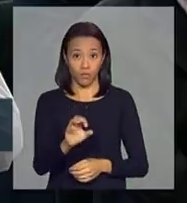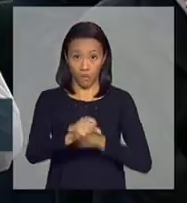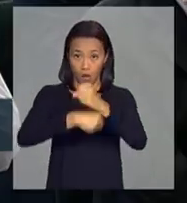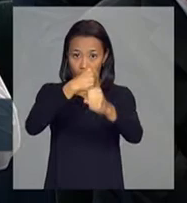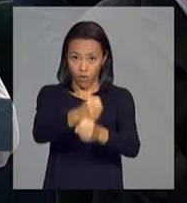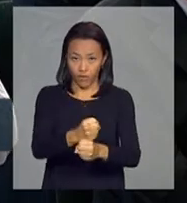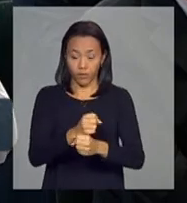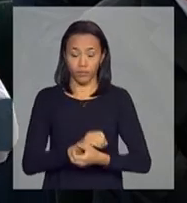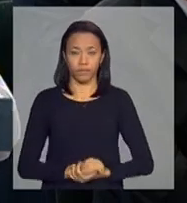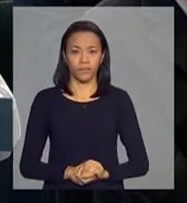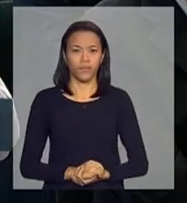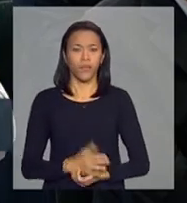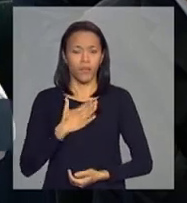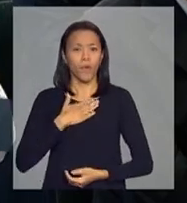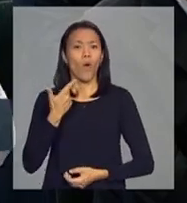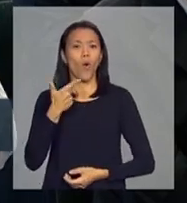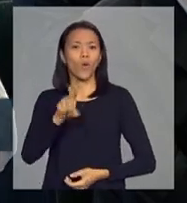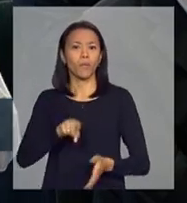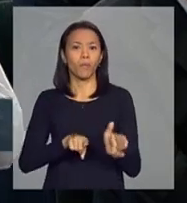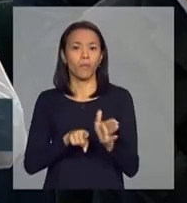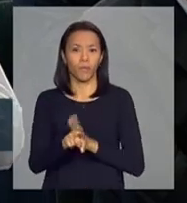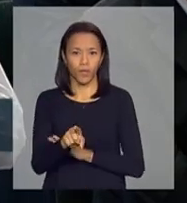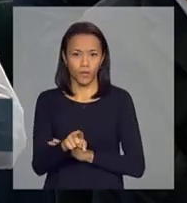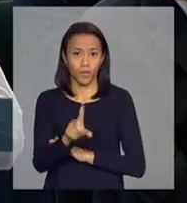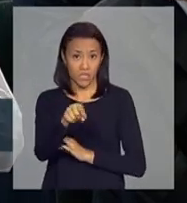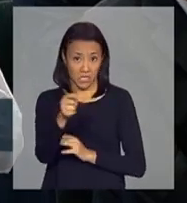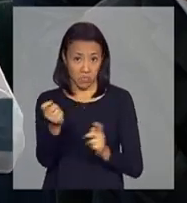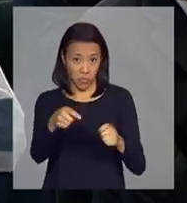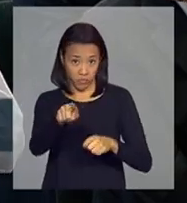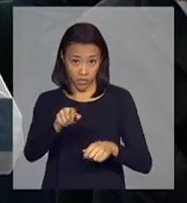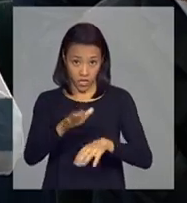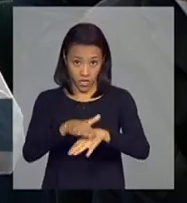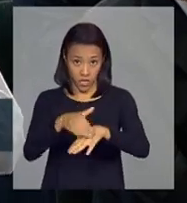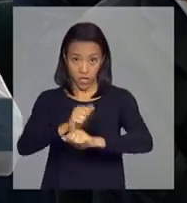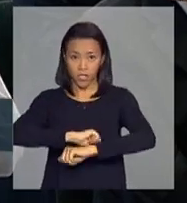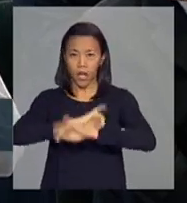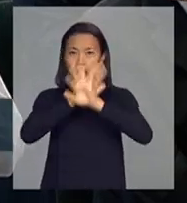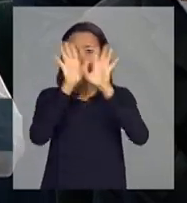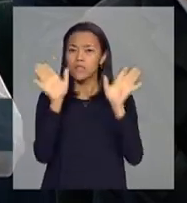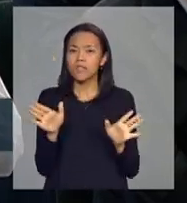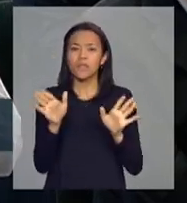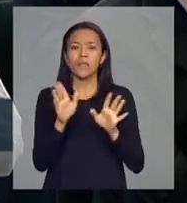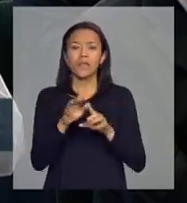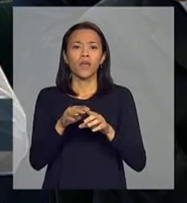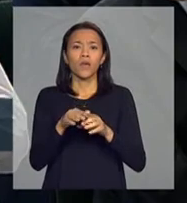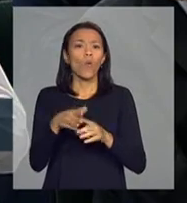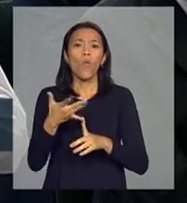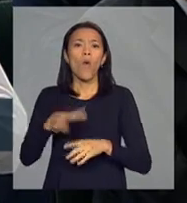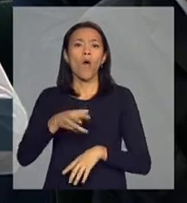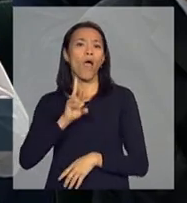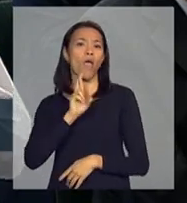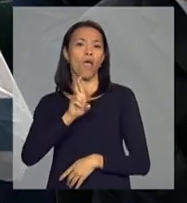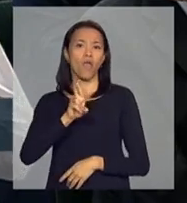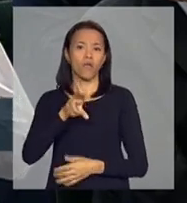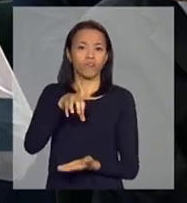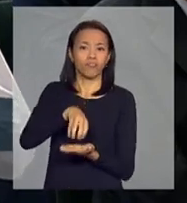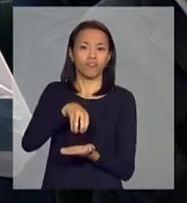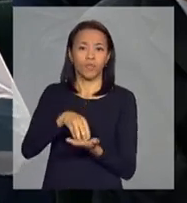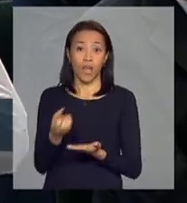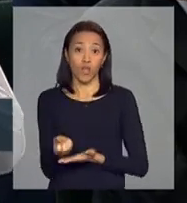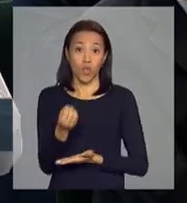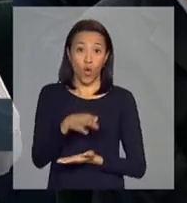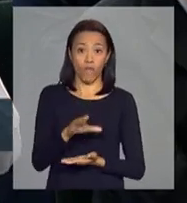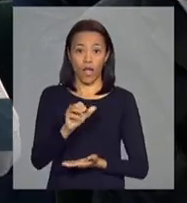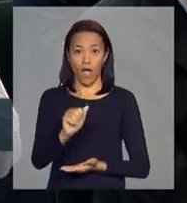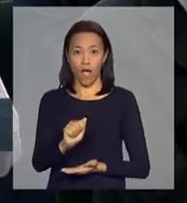Gostaria também de perguntar um pouco, você pode esclarecer o papel da nova agência de extensão rural,